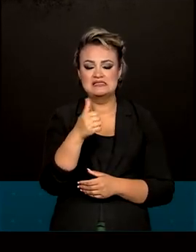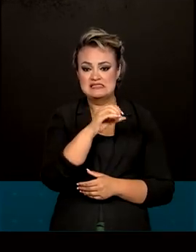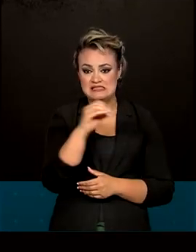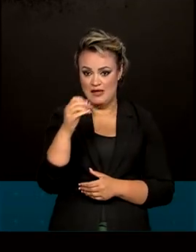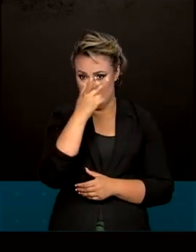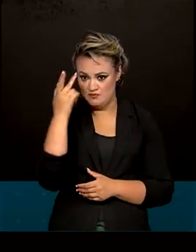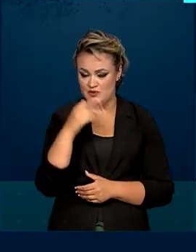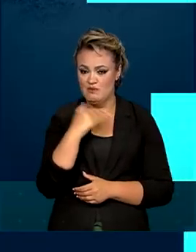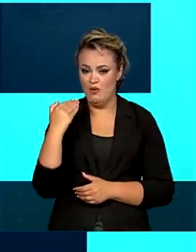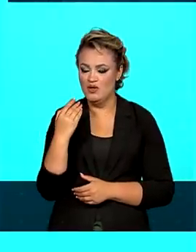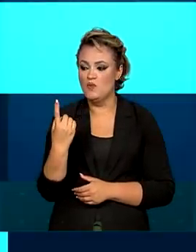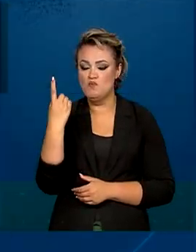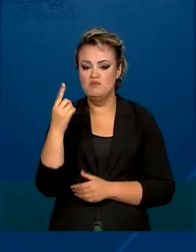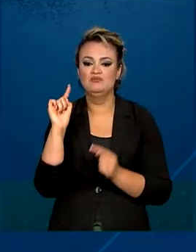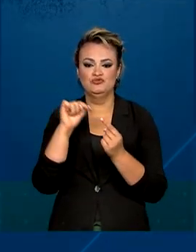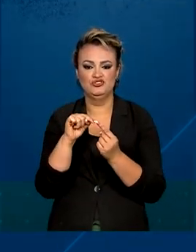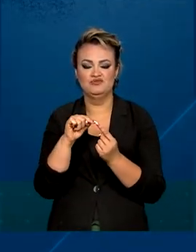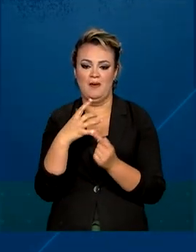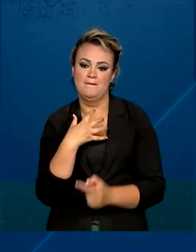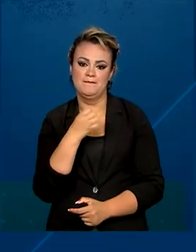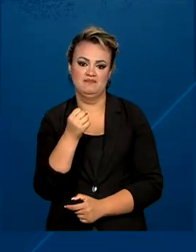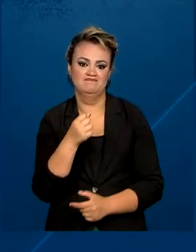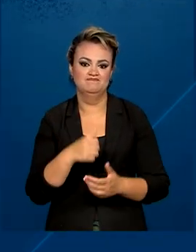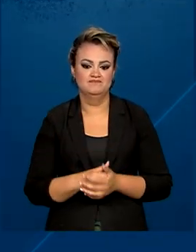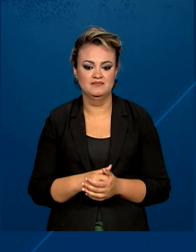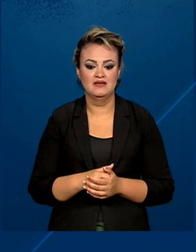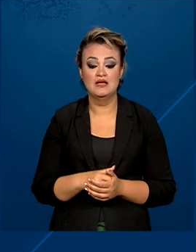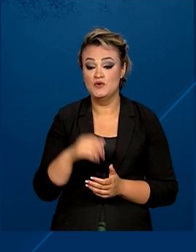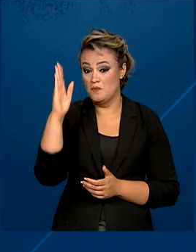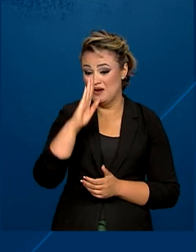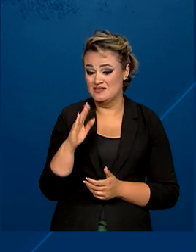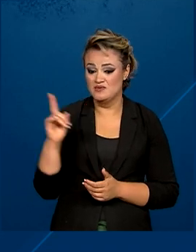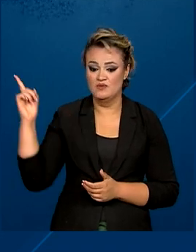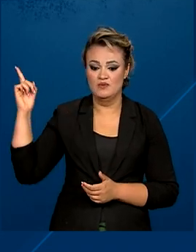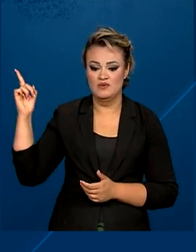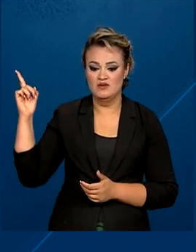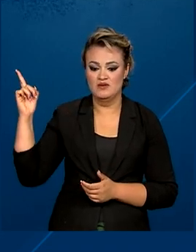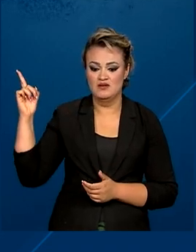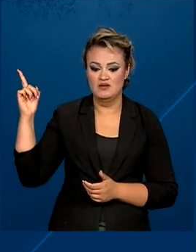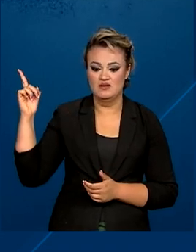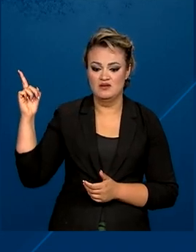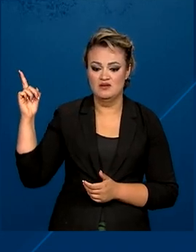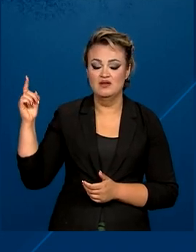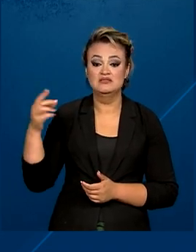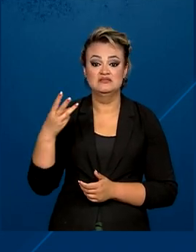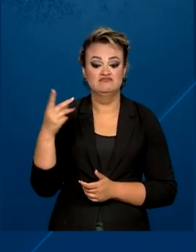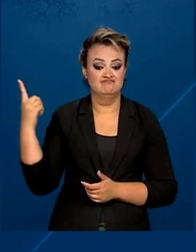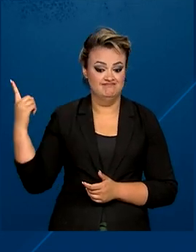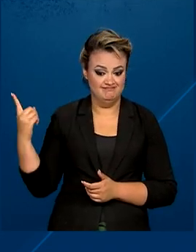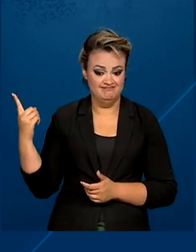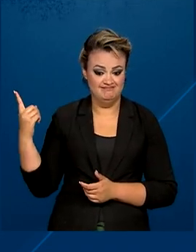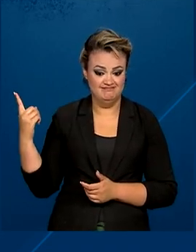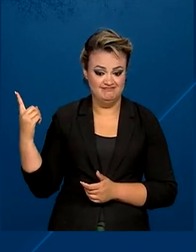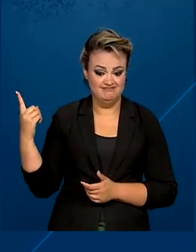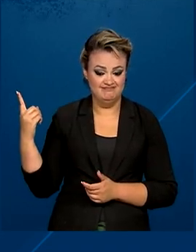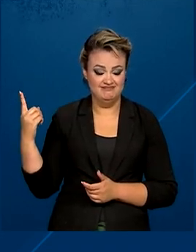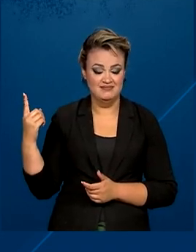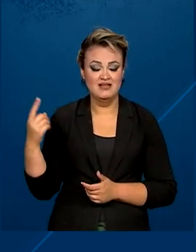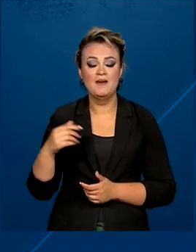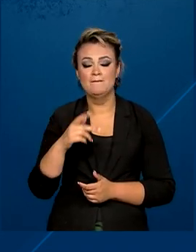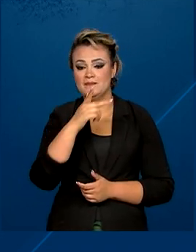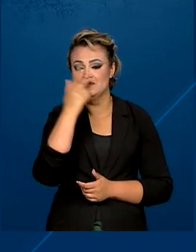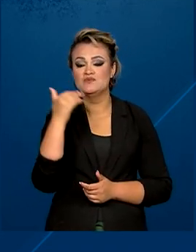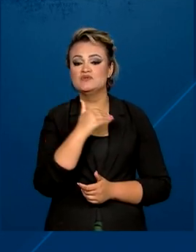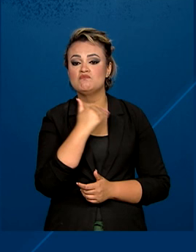registrados. No Brasil, são cerca de 14 mil suicídios por ano, 38 por dia. É a quarta causa de